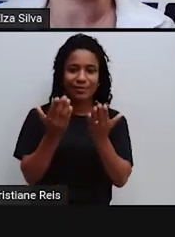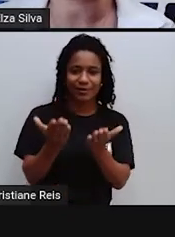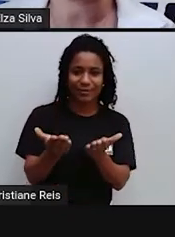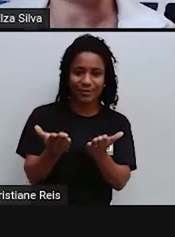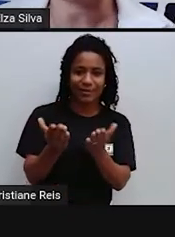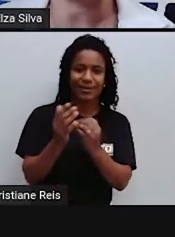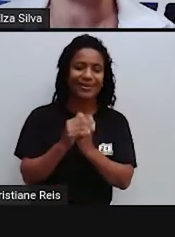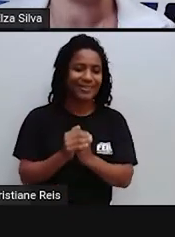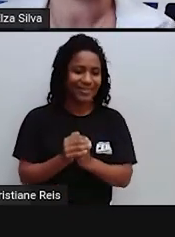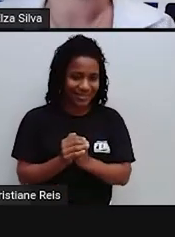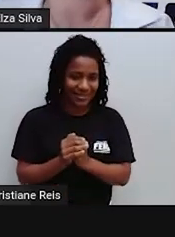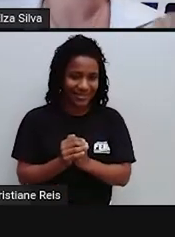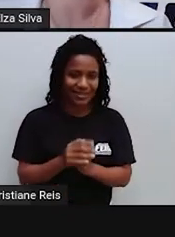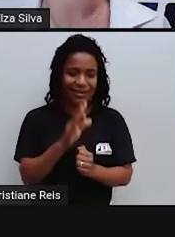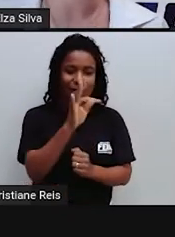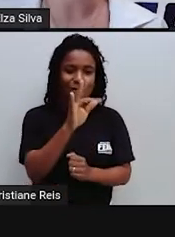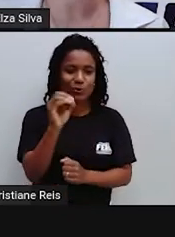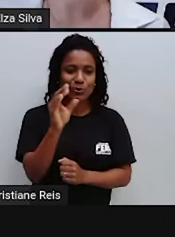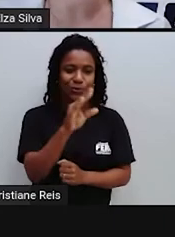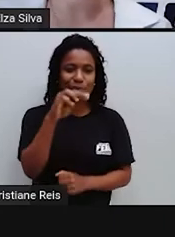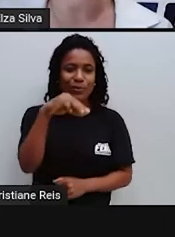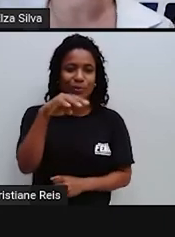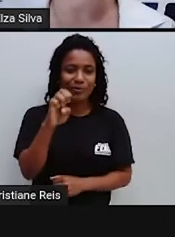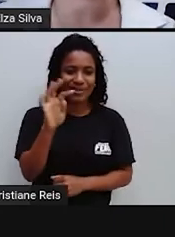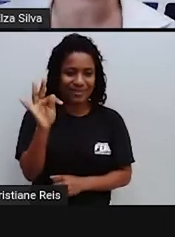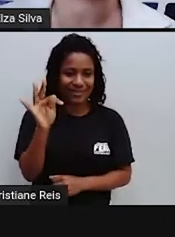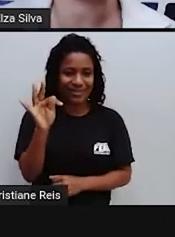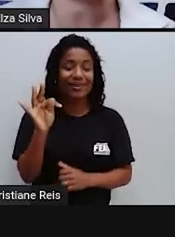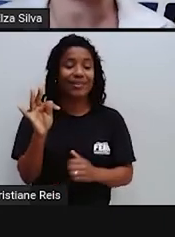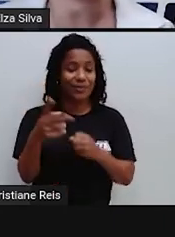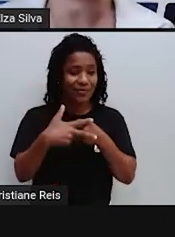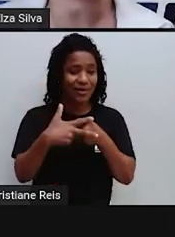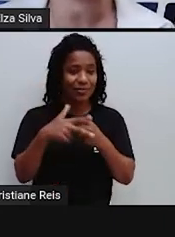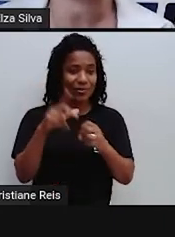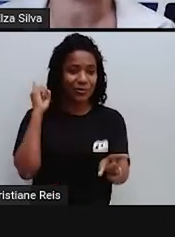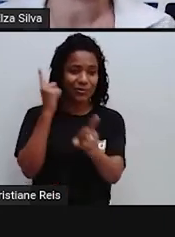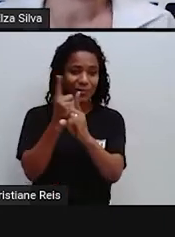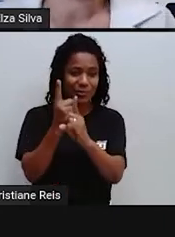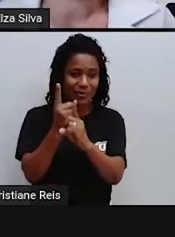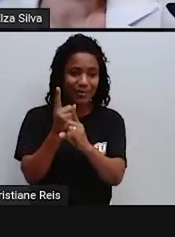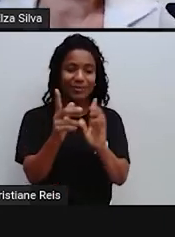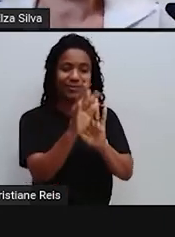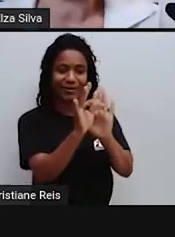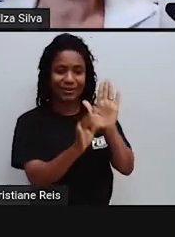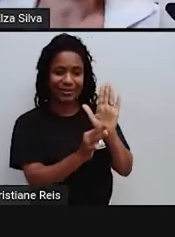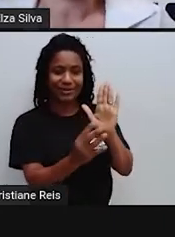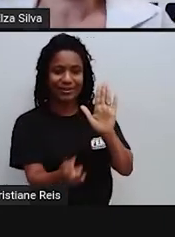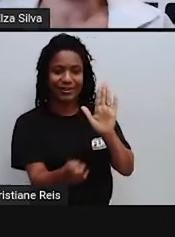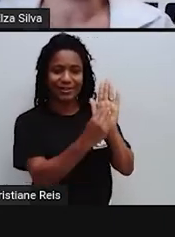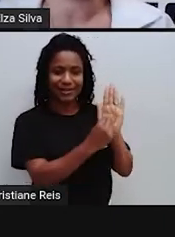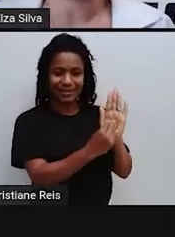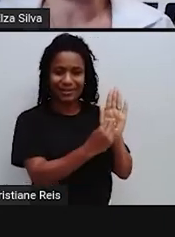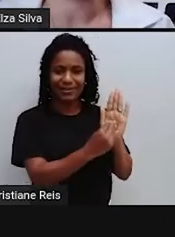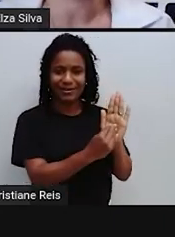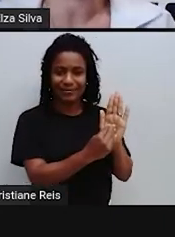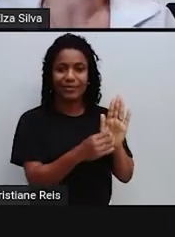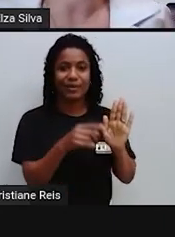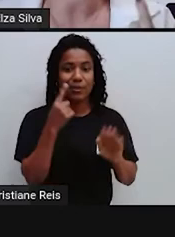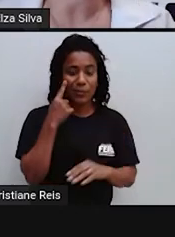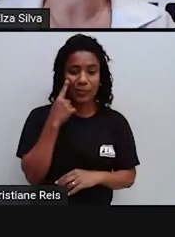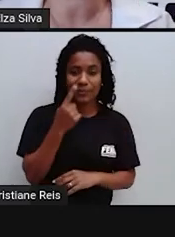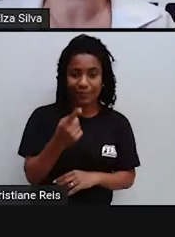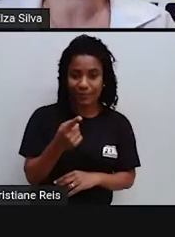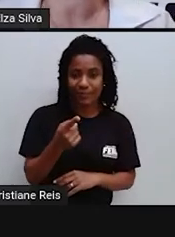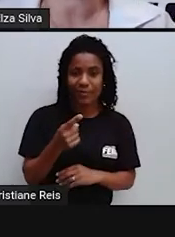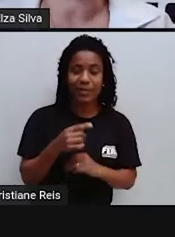verbo Encontrar Que foi utilizado No texto Pela autora Do relato Ele É um verbo Irregular Então o